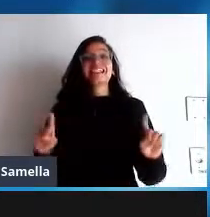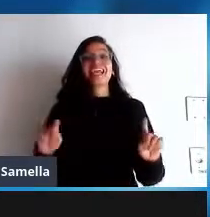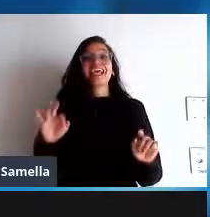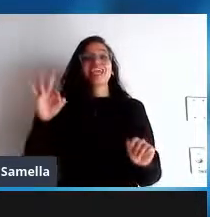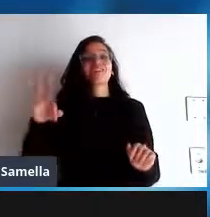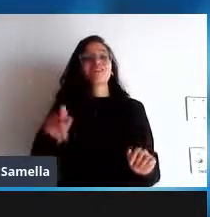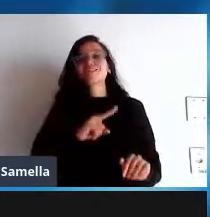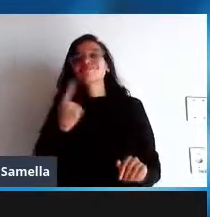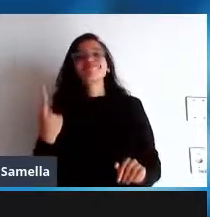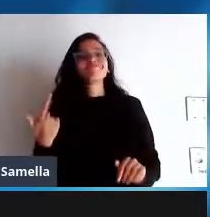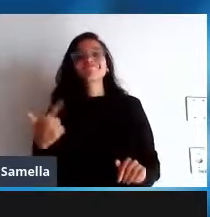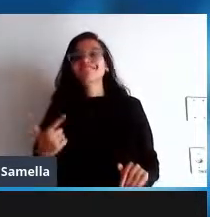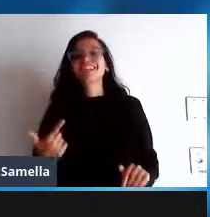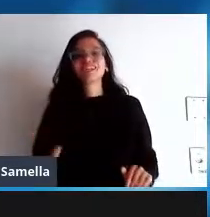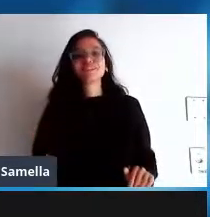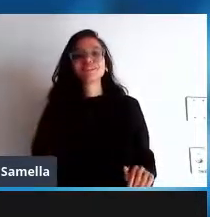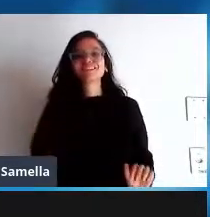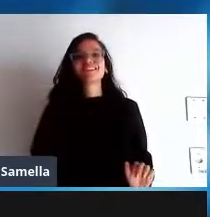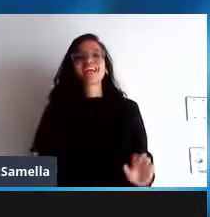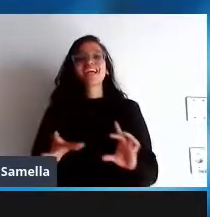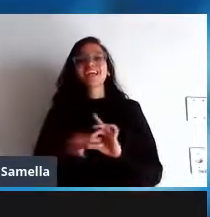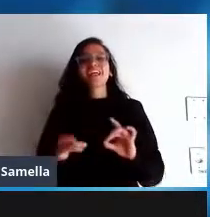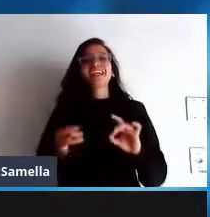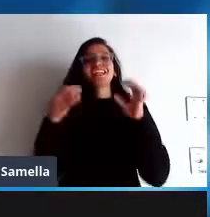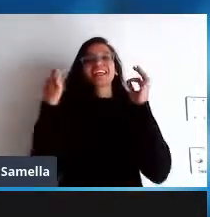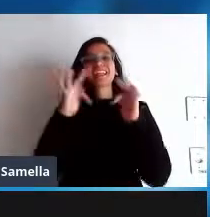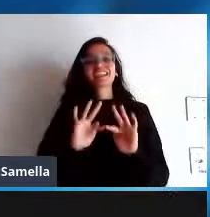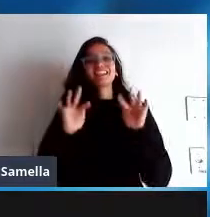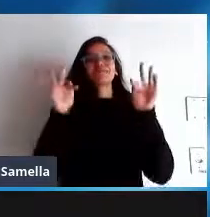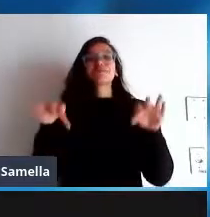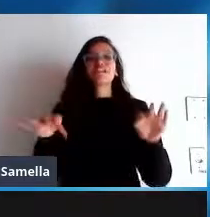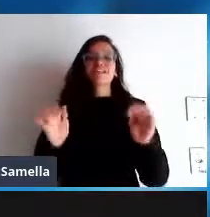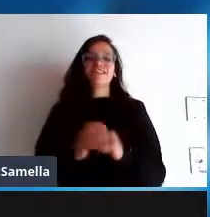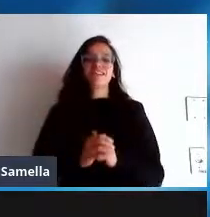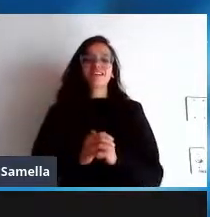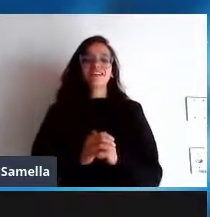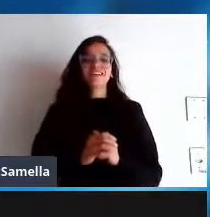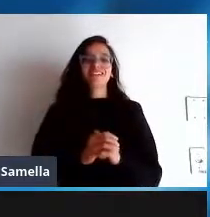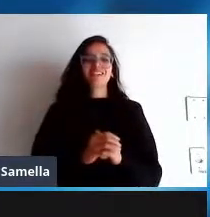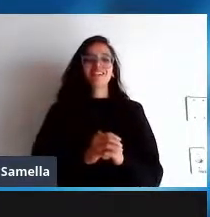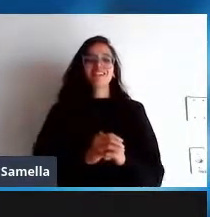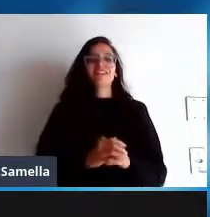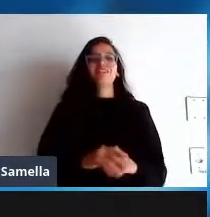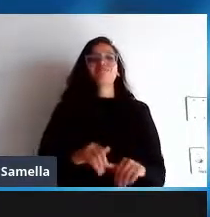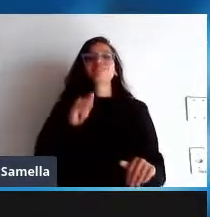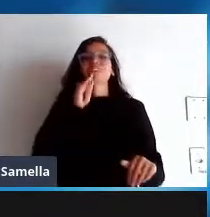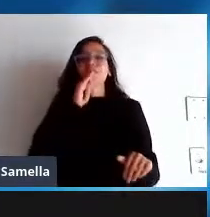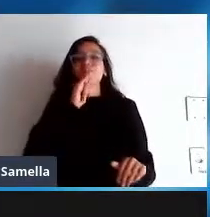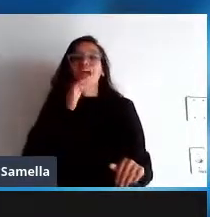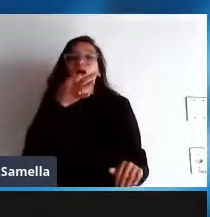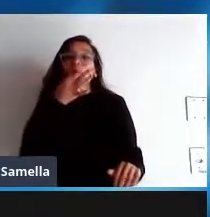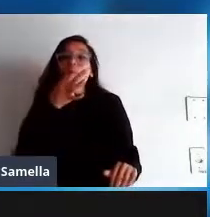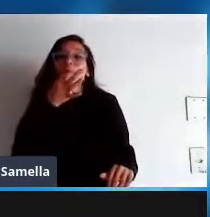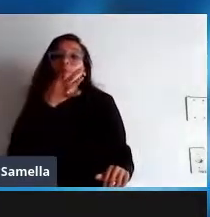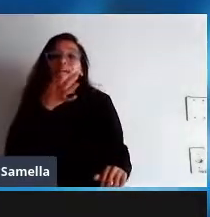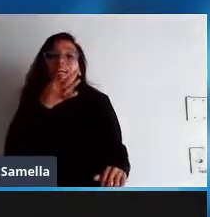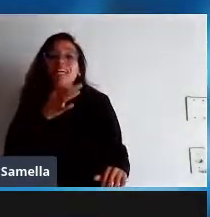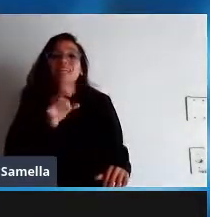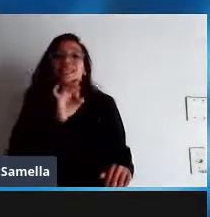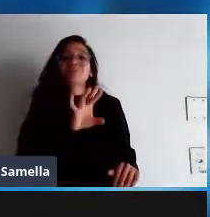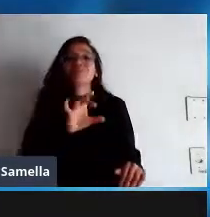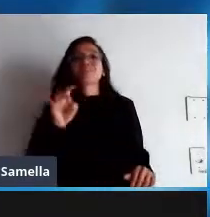e aí a comunidade cada membro conta os problemas de cada membro contam a opinião de cada membro conta